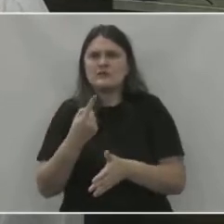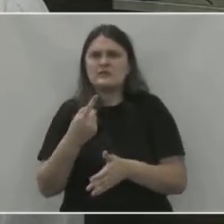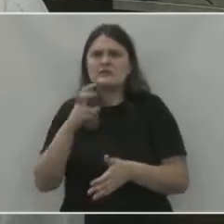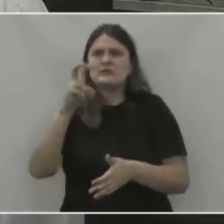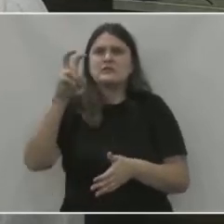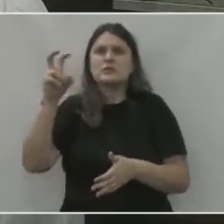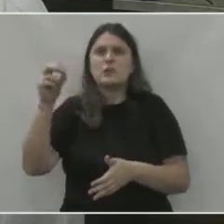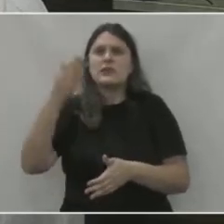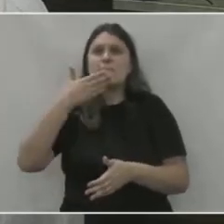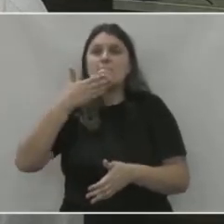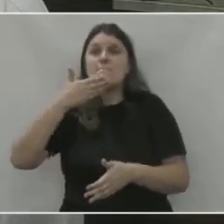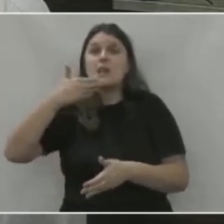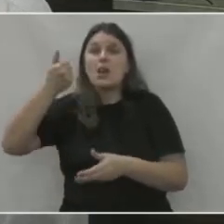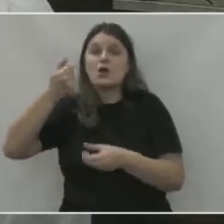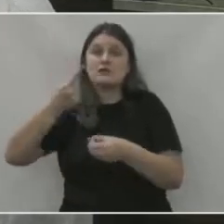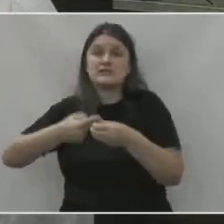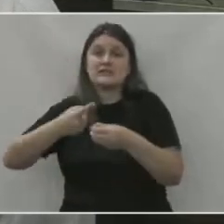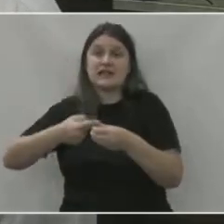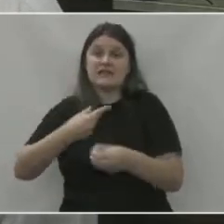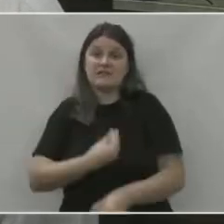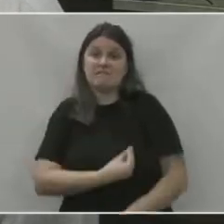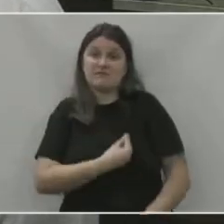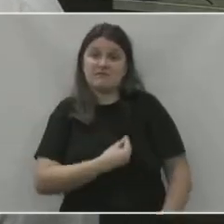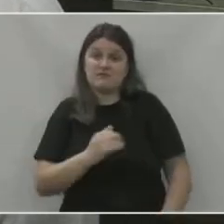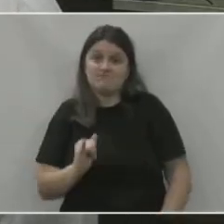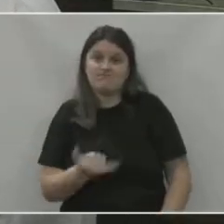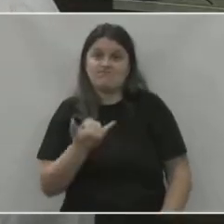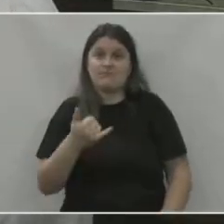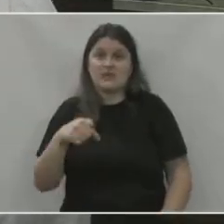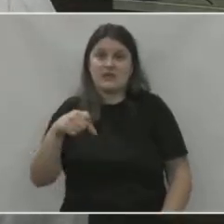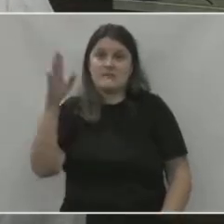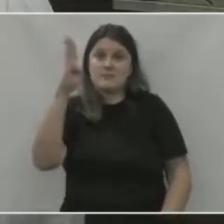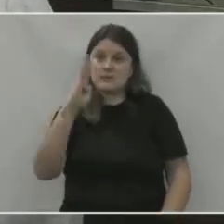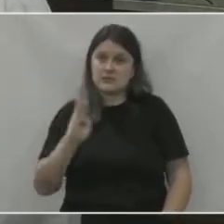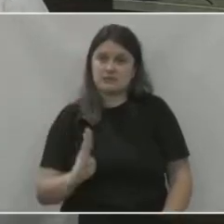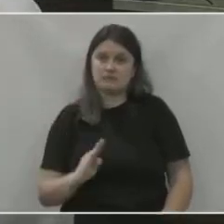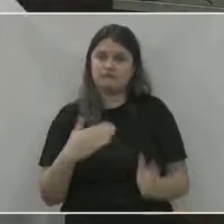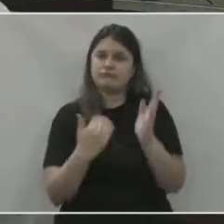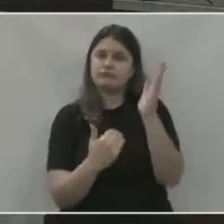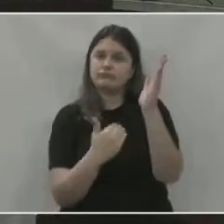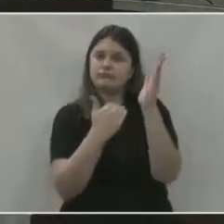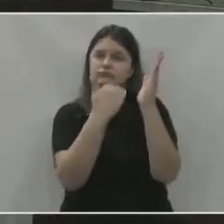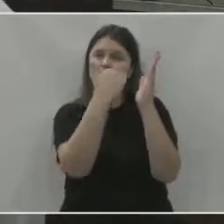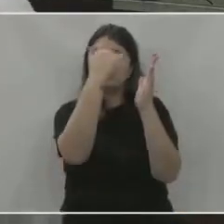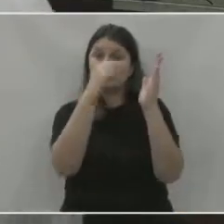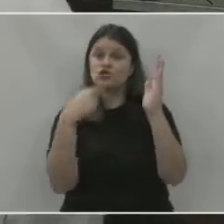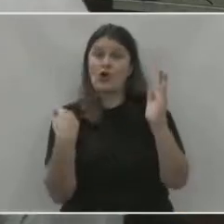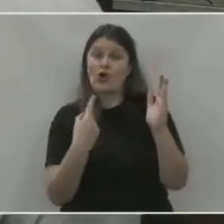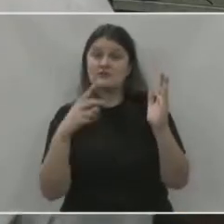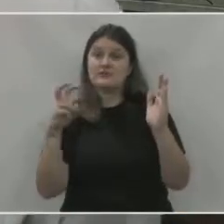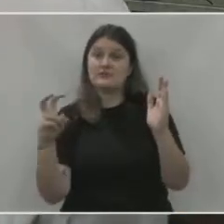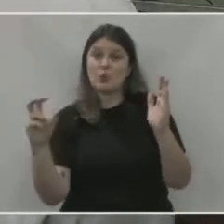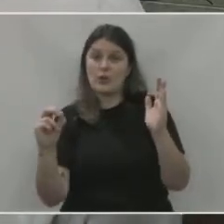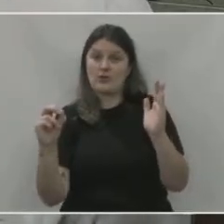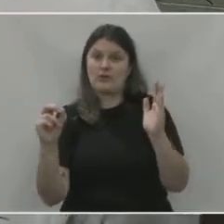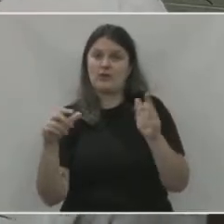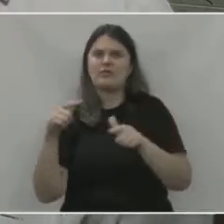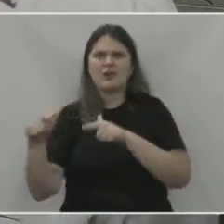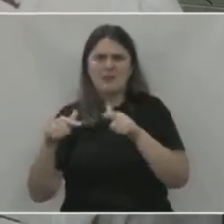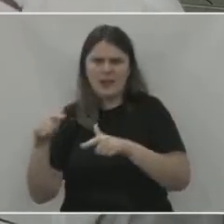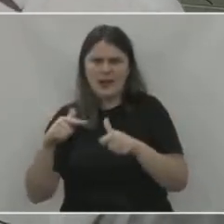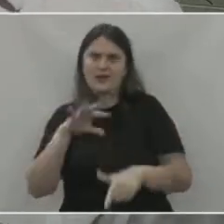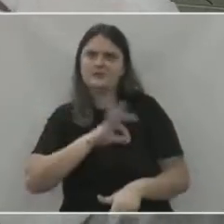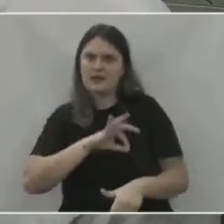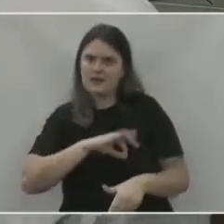melhores cidades para se viver no Brasil. Para se viver. Nem sempre é para trabalhar e para ganhar